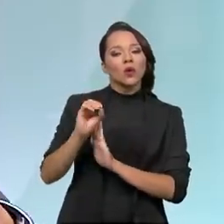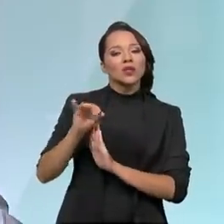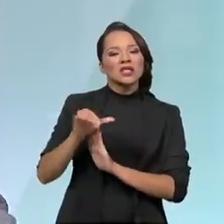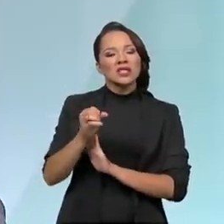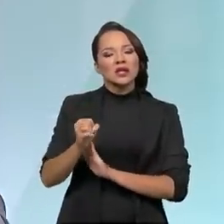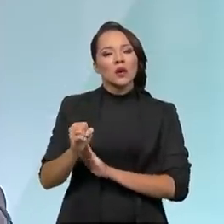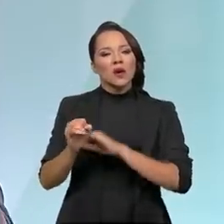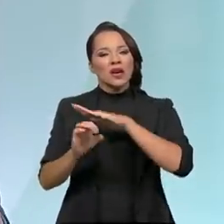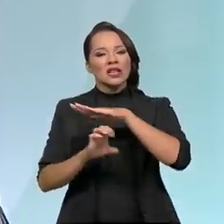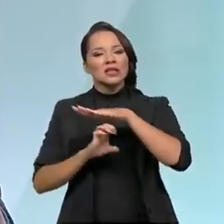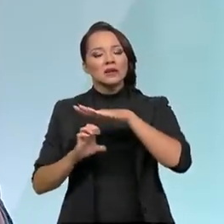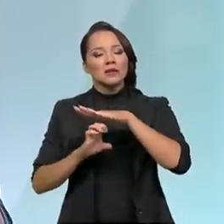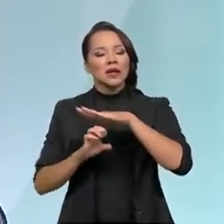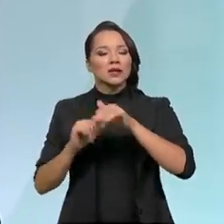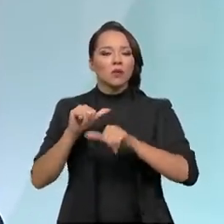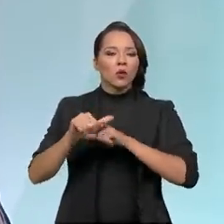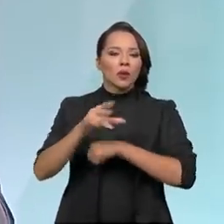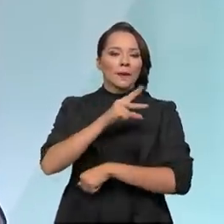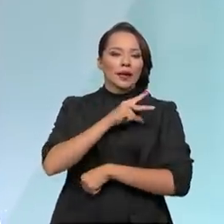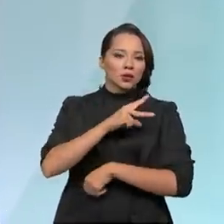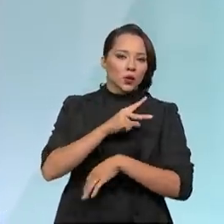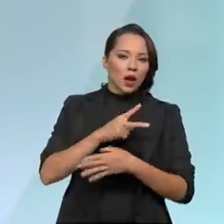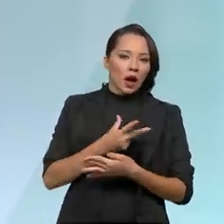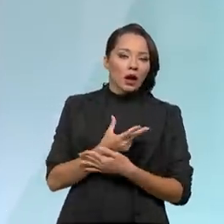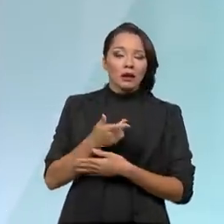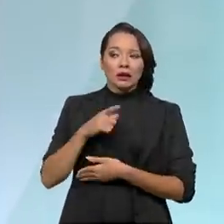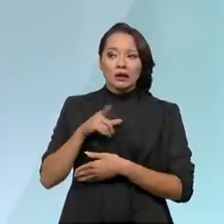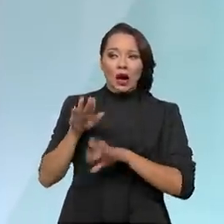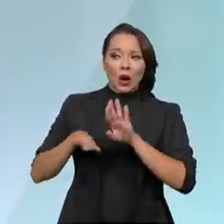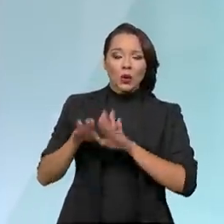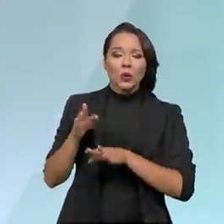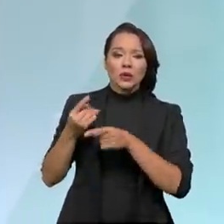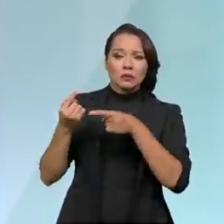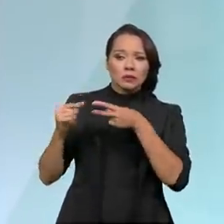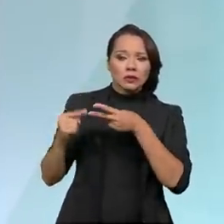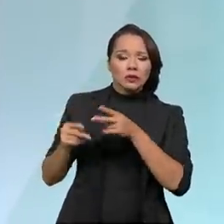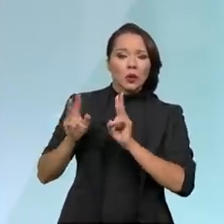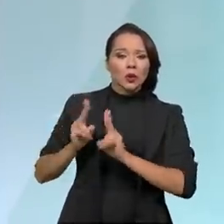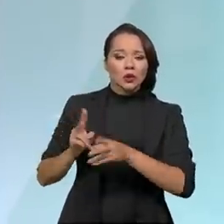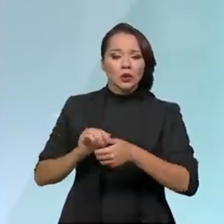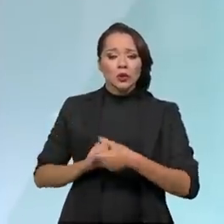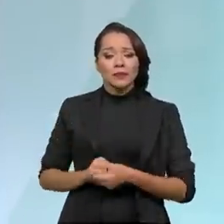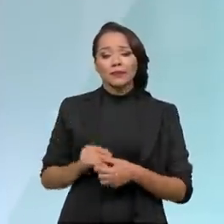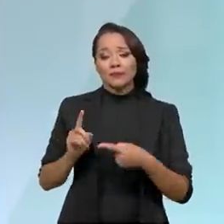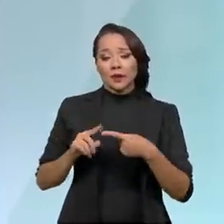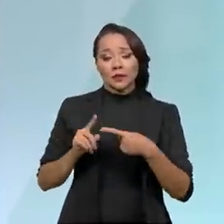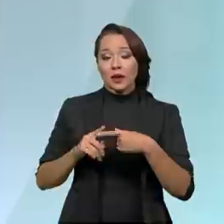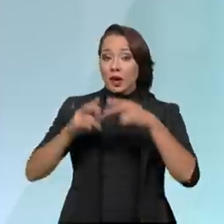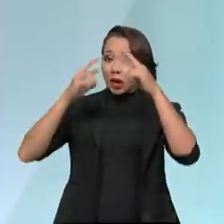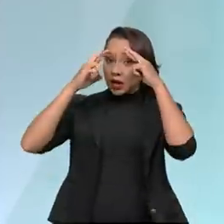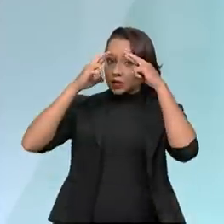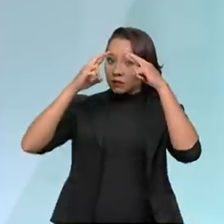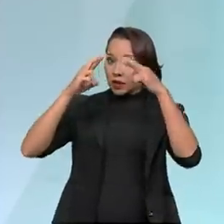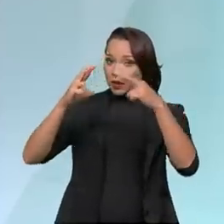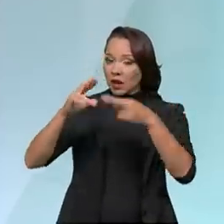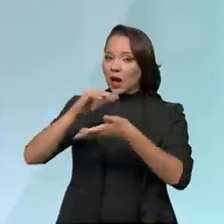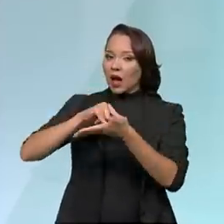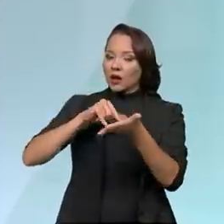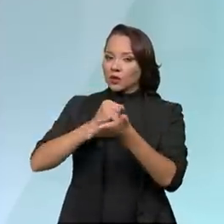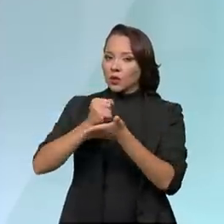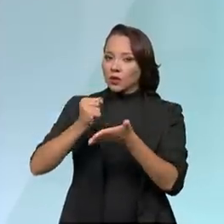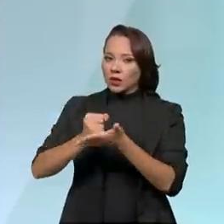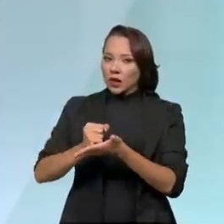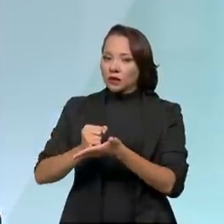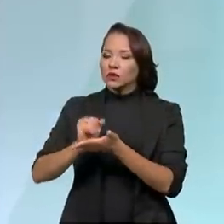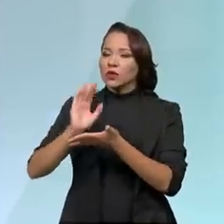desestatização em que a gente mantém algumas premissas. Primeira premissa, respeito absoluto aos contratos de